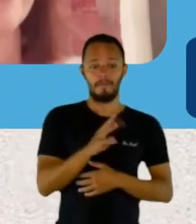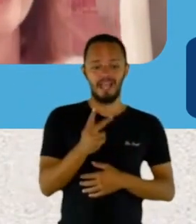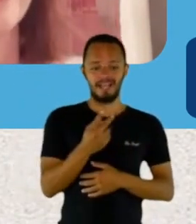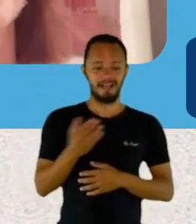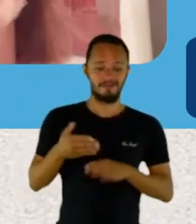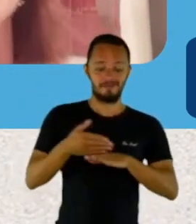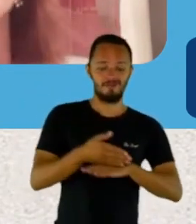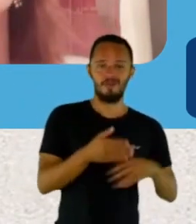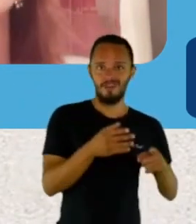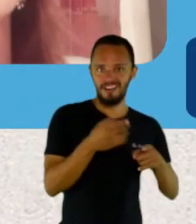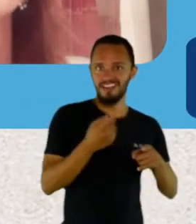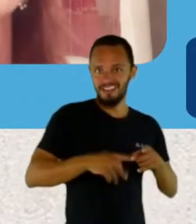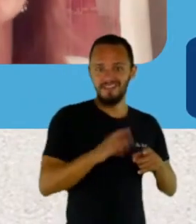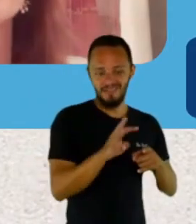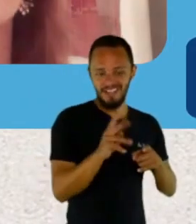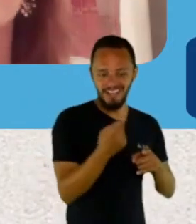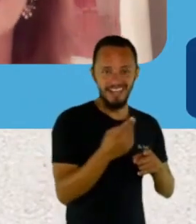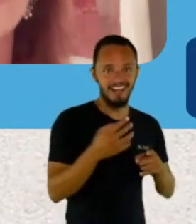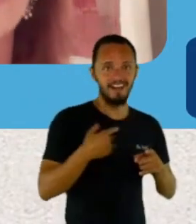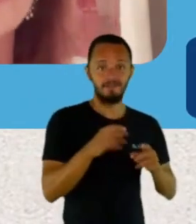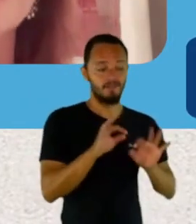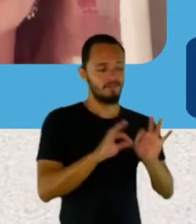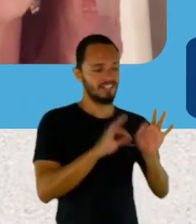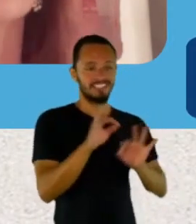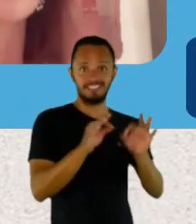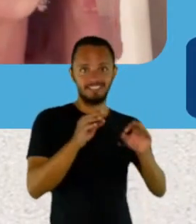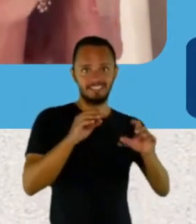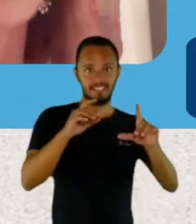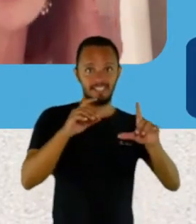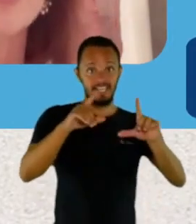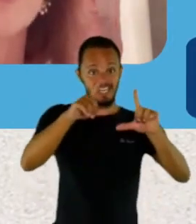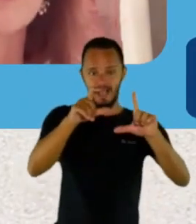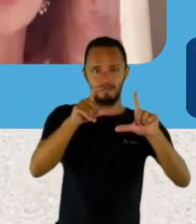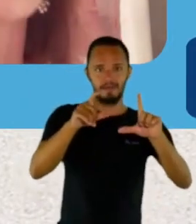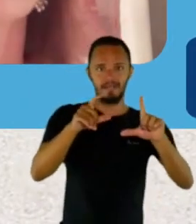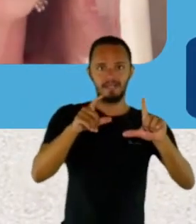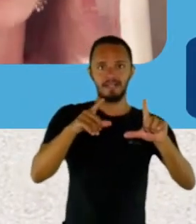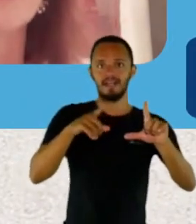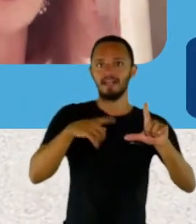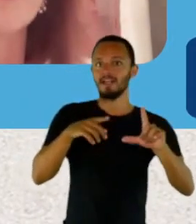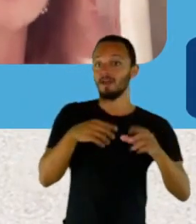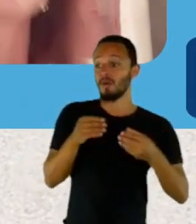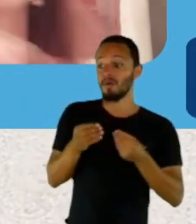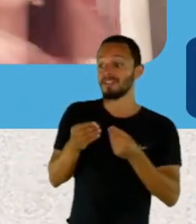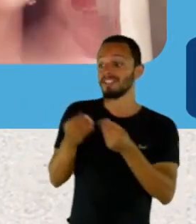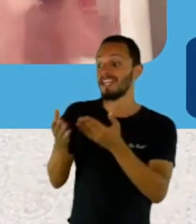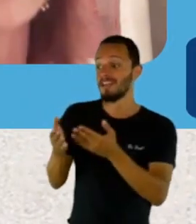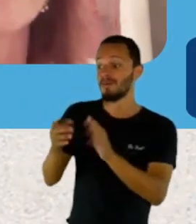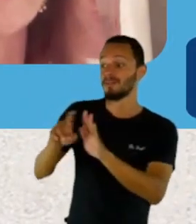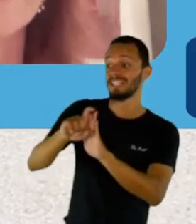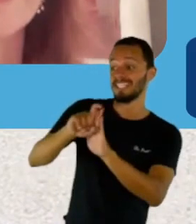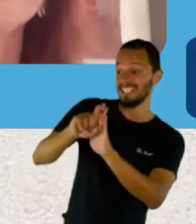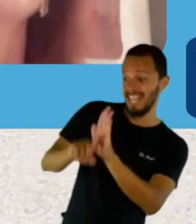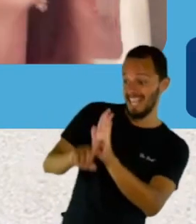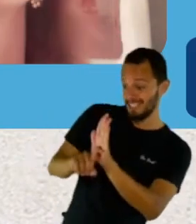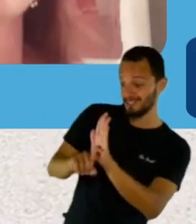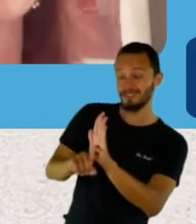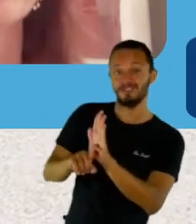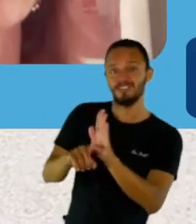por menos, né? Eu falei, Marcinho, vamos fazer a capa. Joguei um monte de calcinha na mão dele, um terço, e falei assim, se vira.